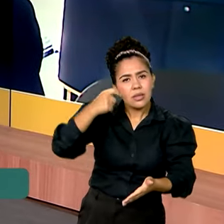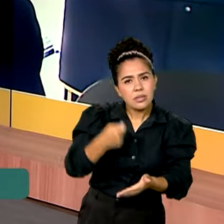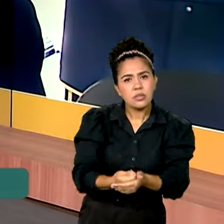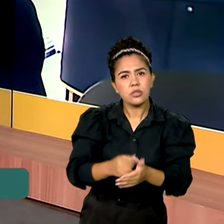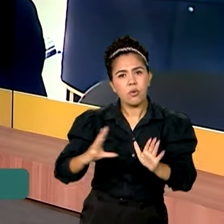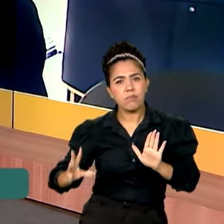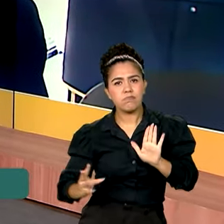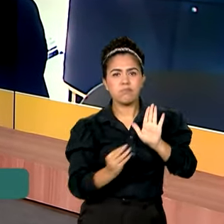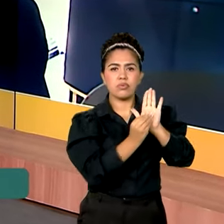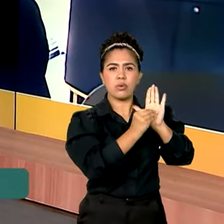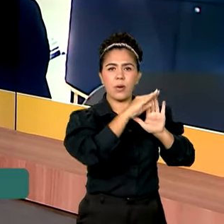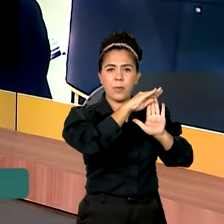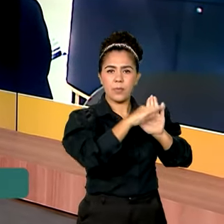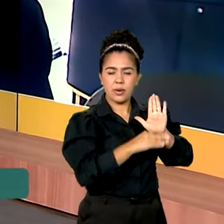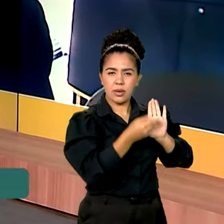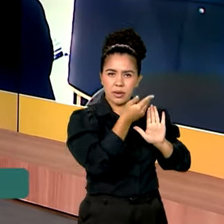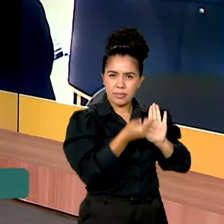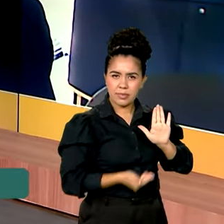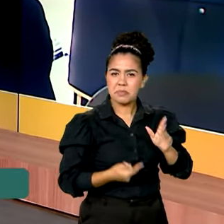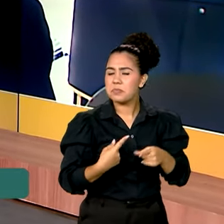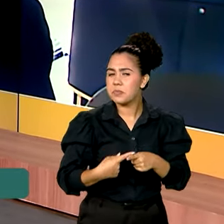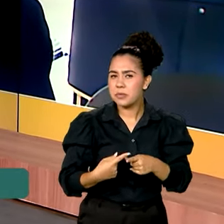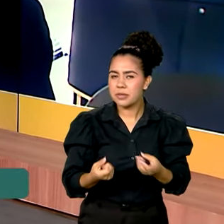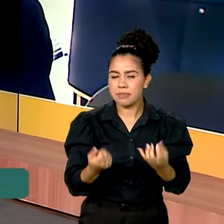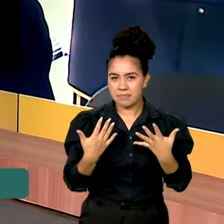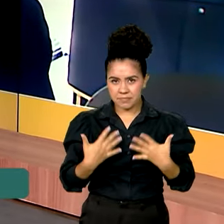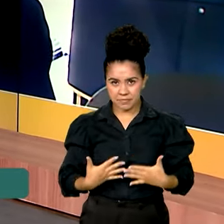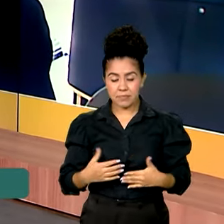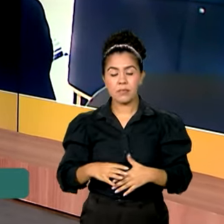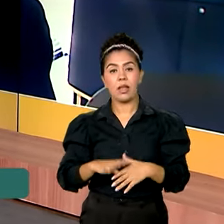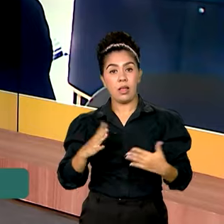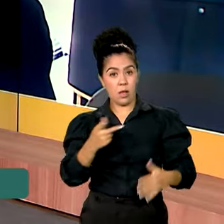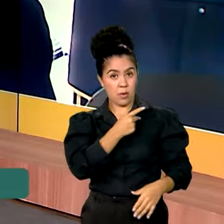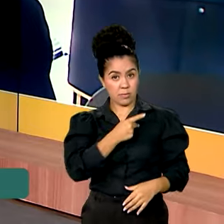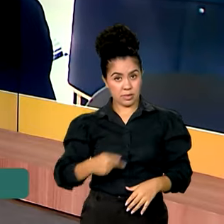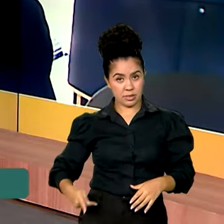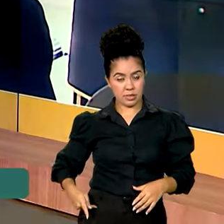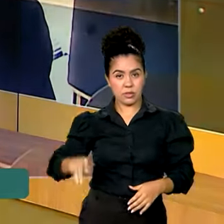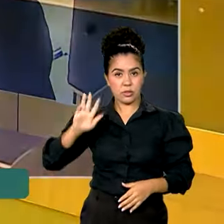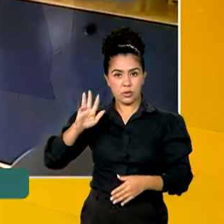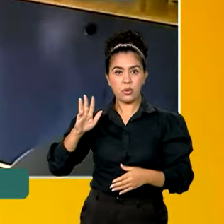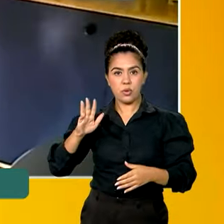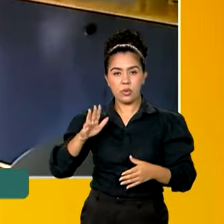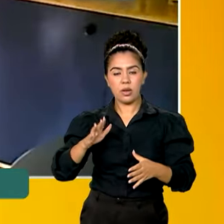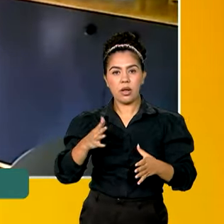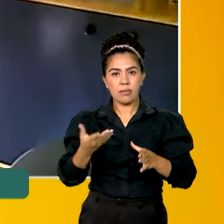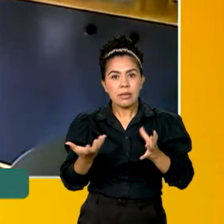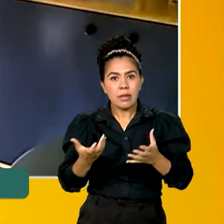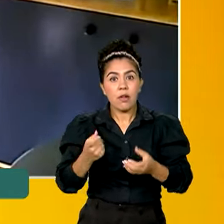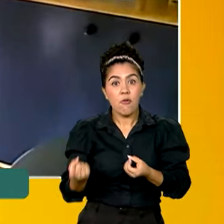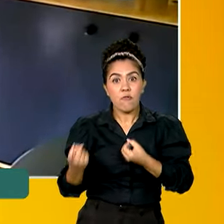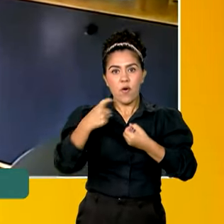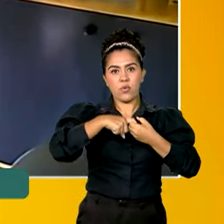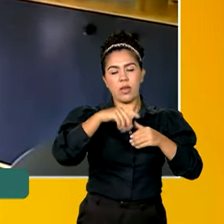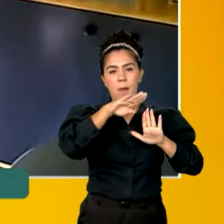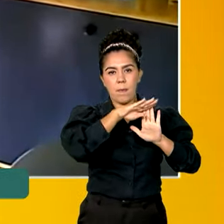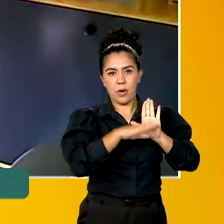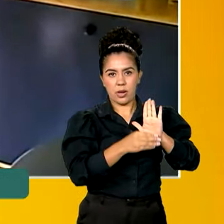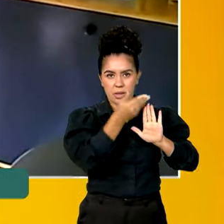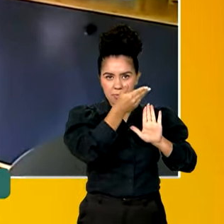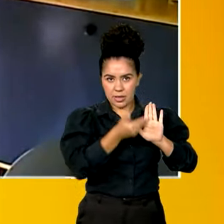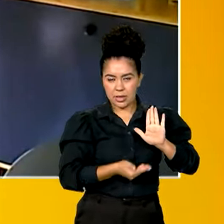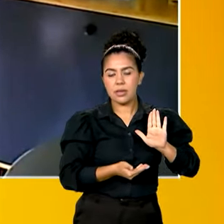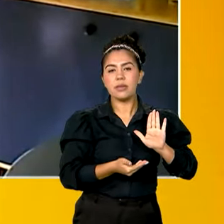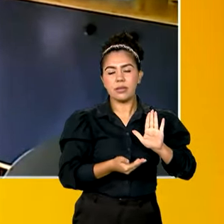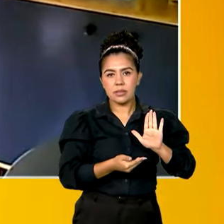programa Mais Médicos. Quando o presidente Lula retomou o programa Mais Médicos no último ano, teve uma expansão importante